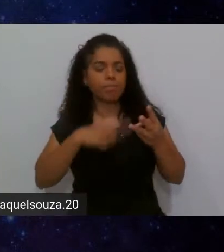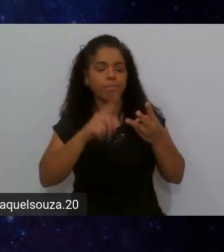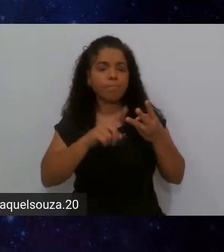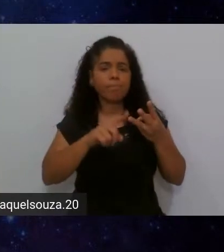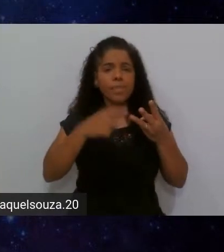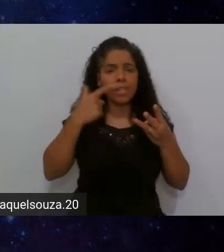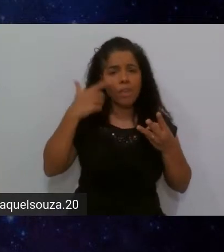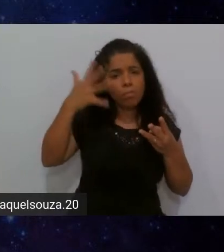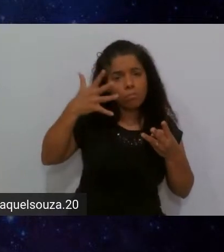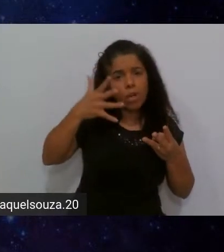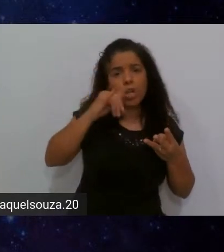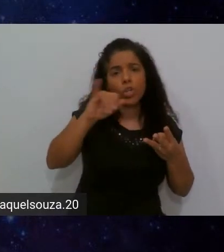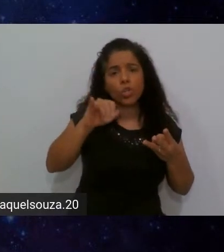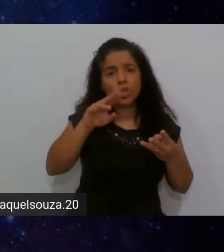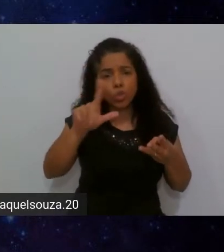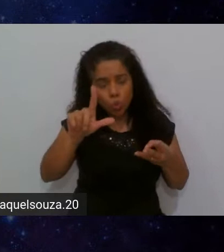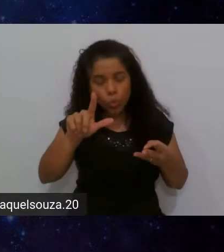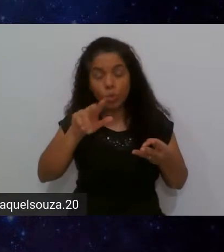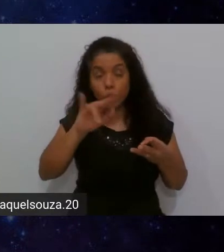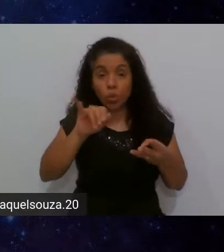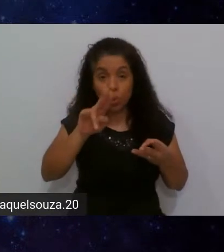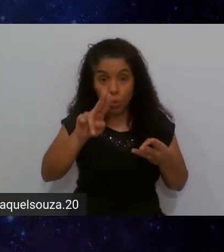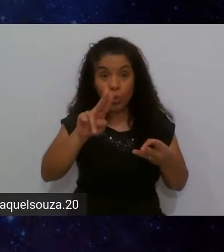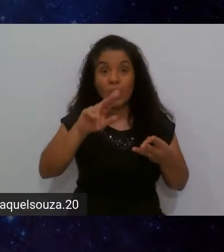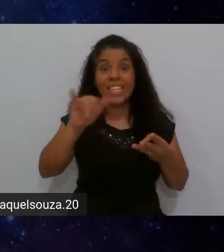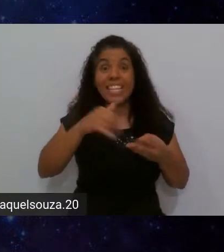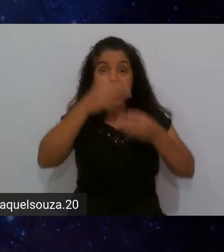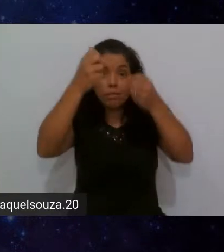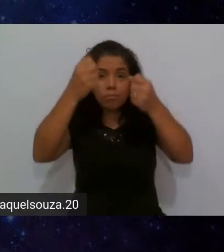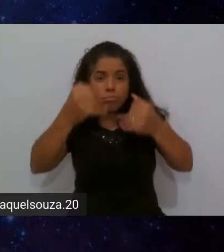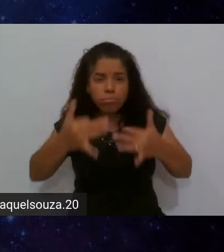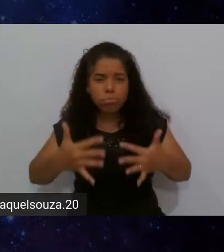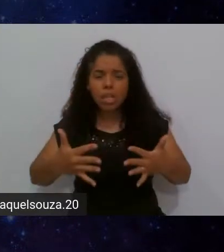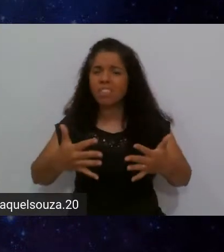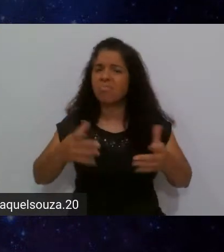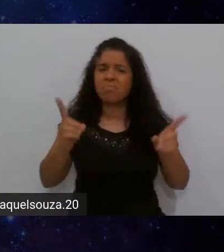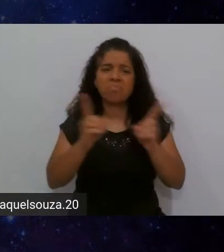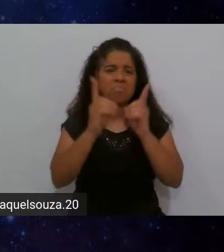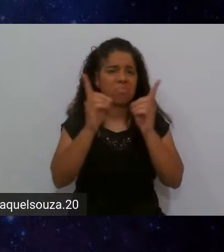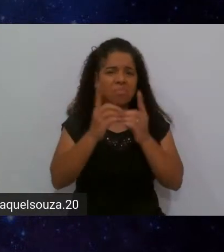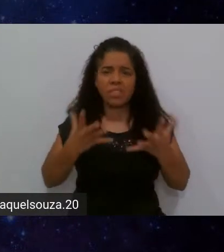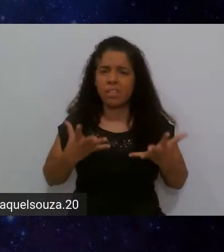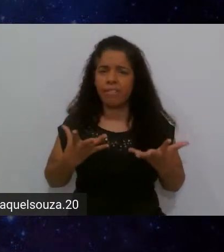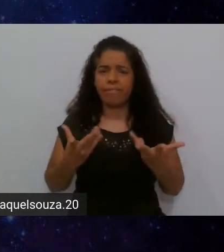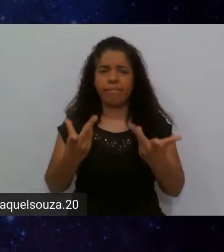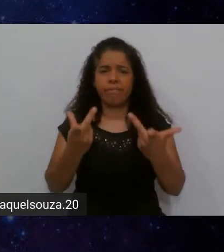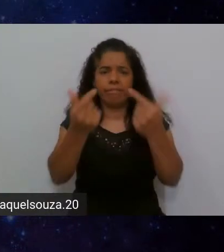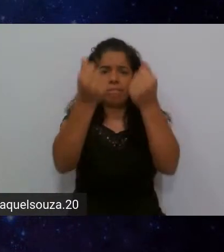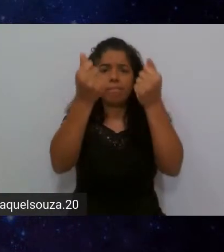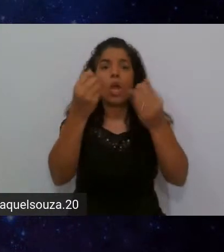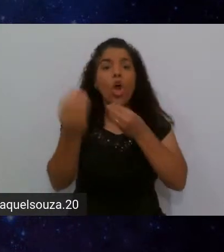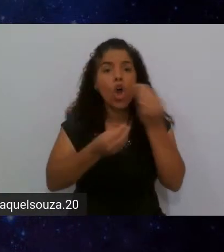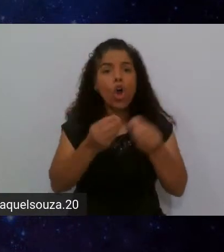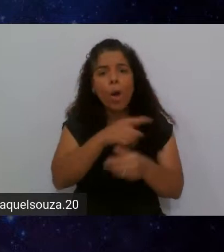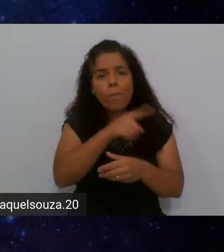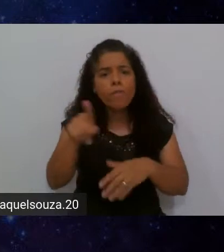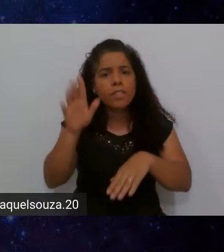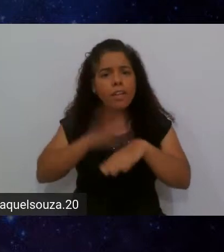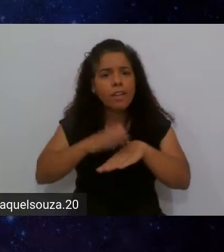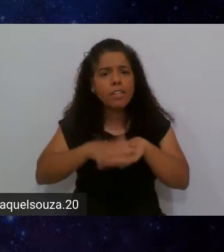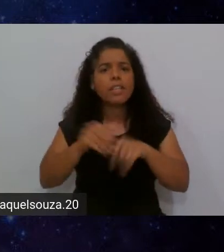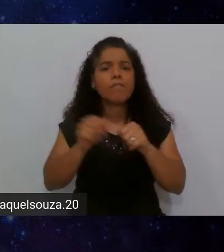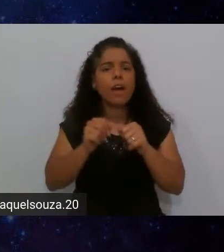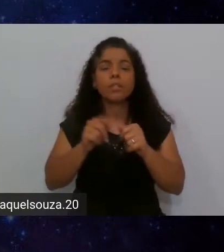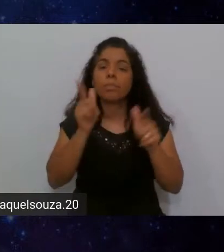viu a palestra da Ju e na palestra da Ju ela explicou ali com uma didática impecável como é que vocês fazem ali para